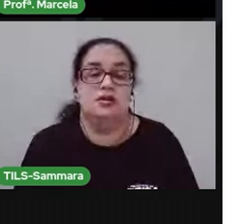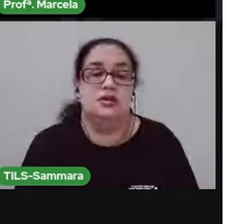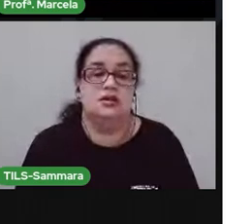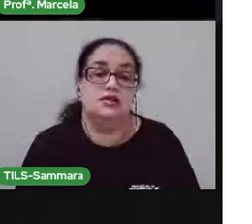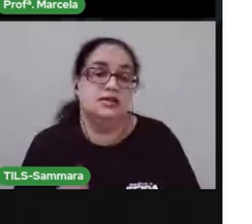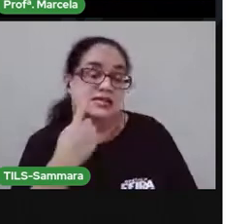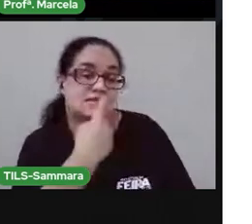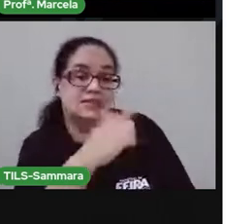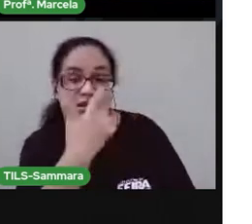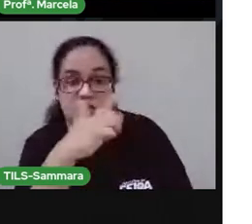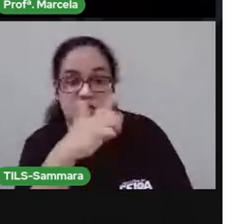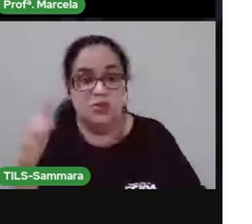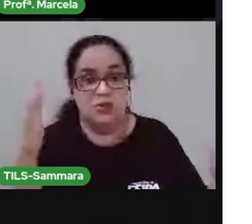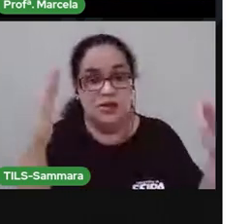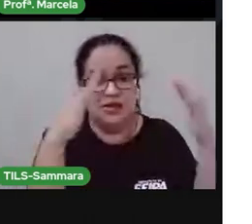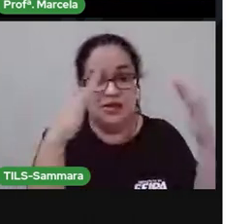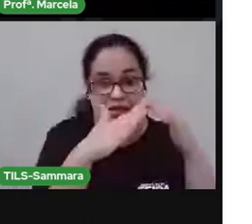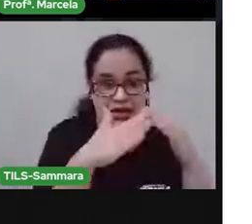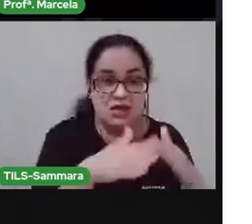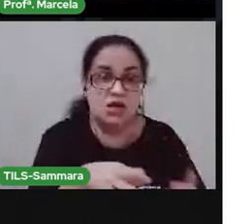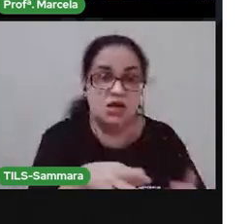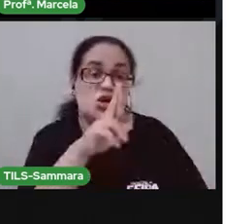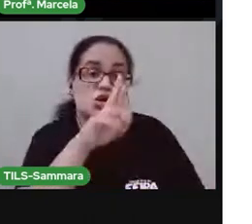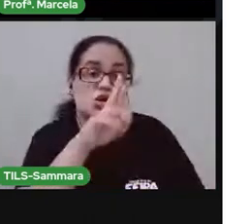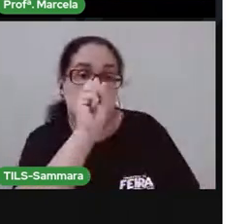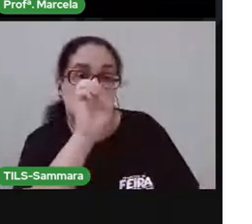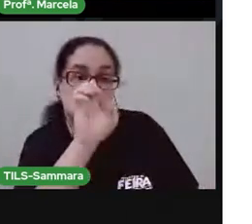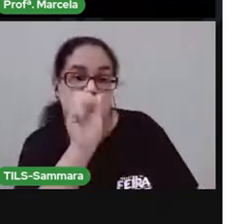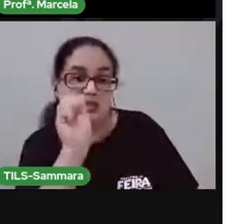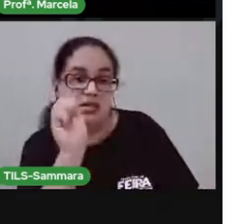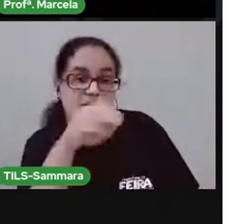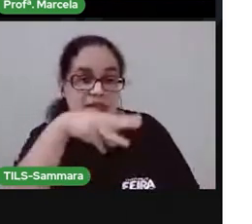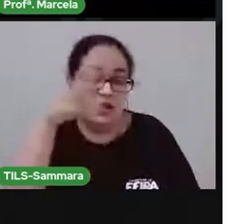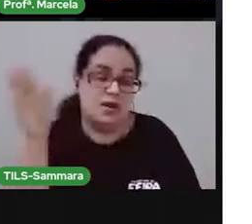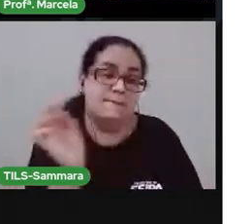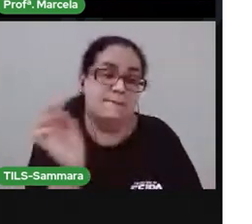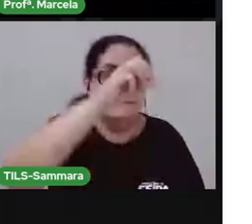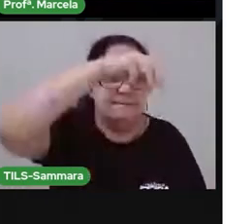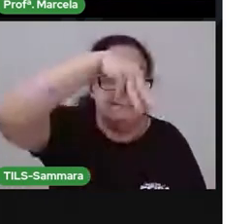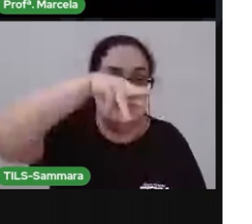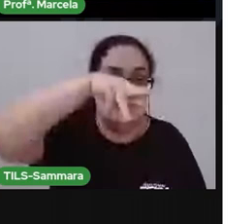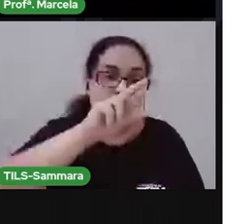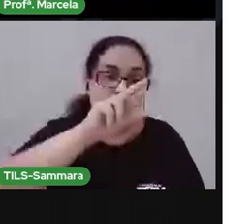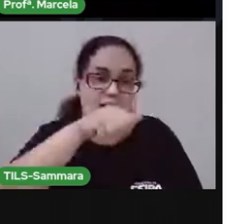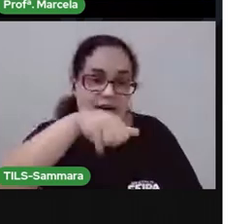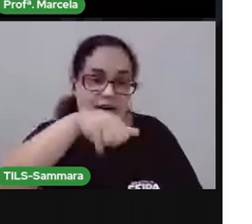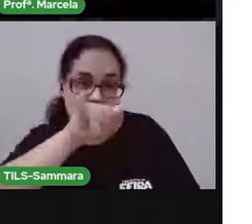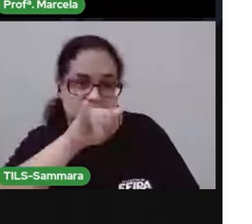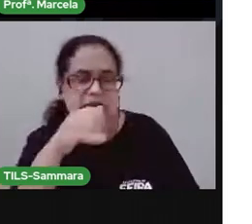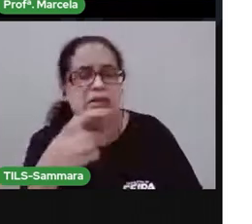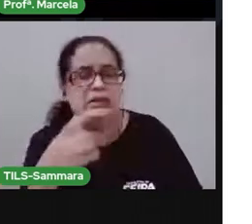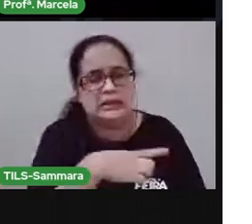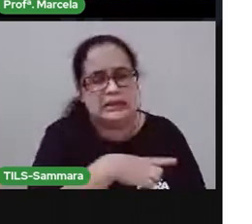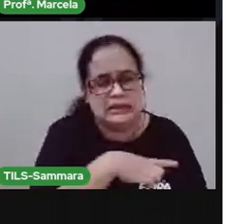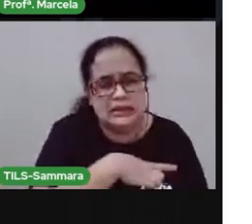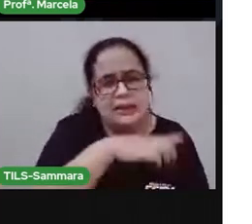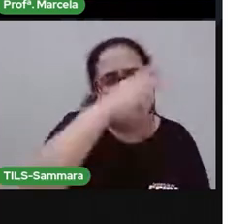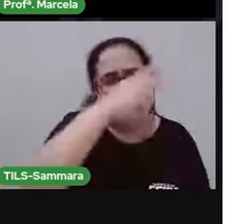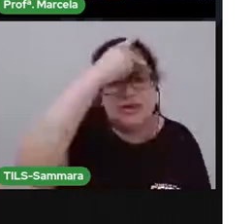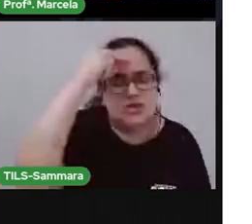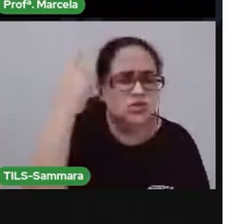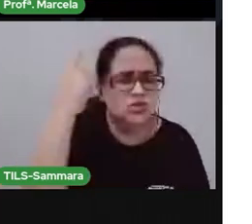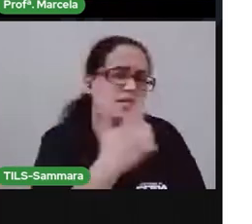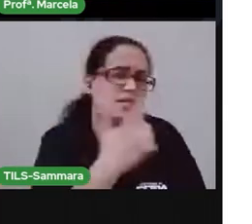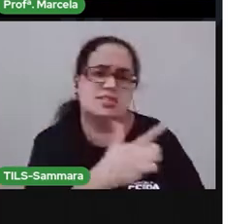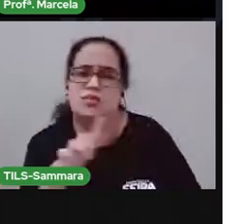Tem casa. Tem Roseana Tem gente que